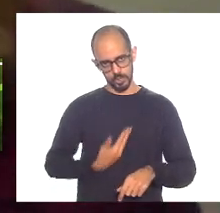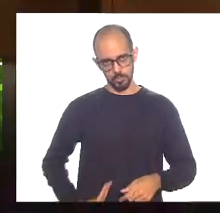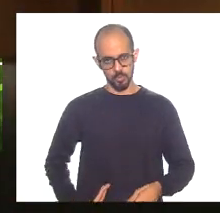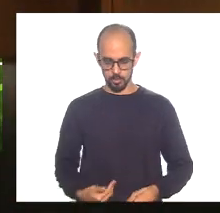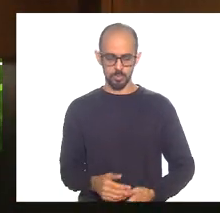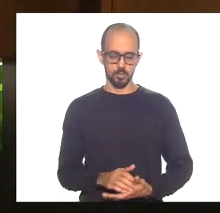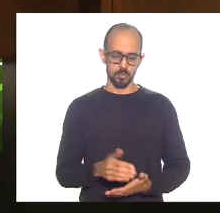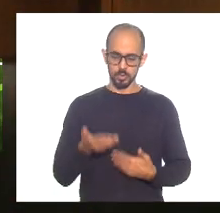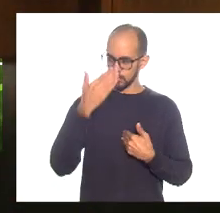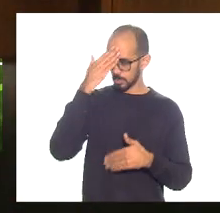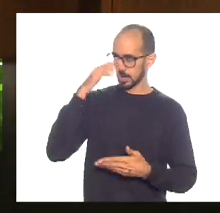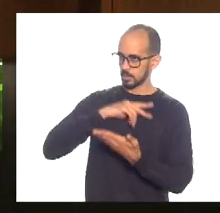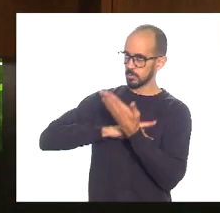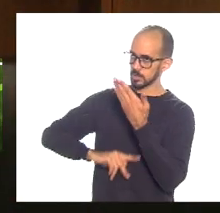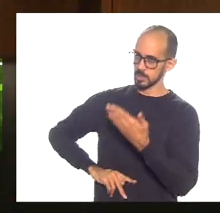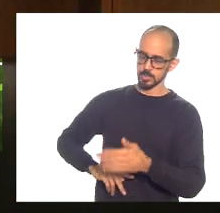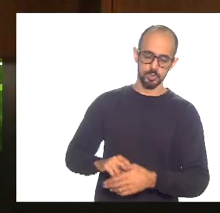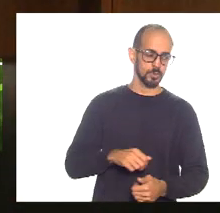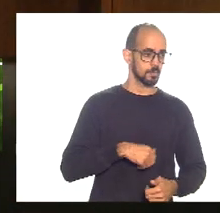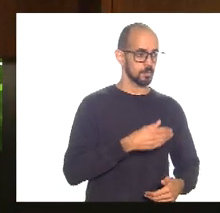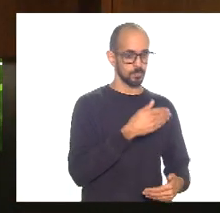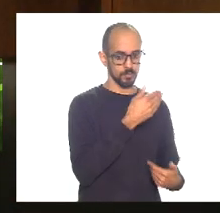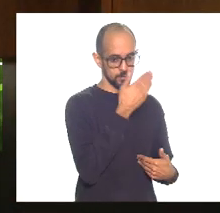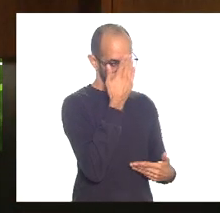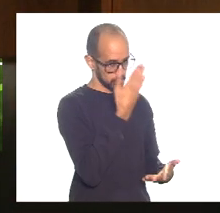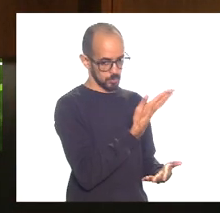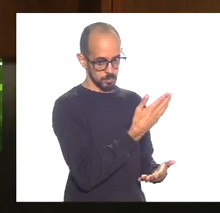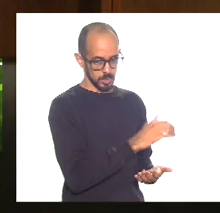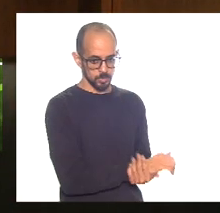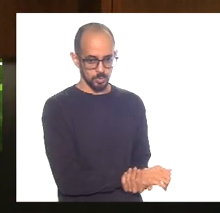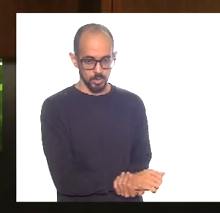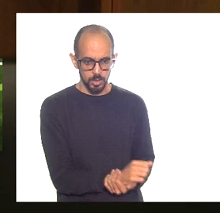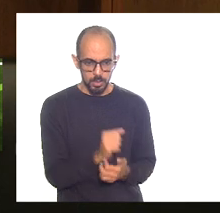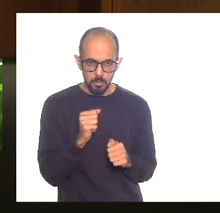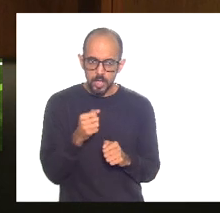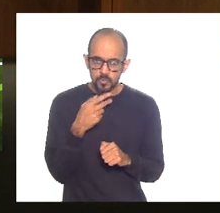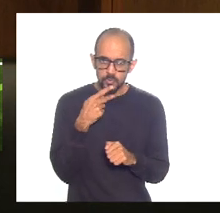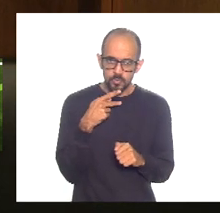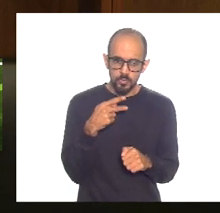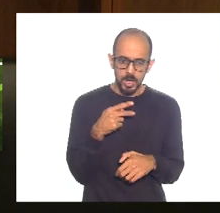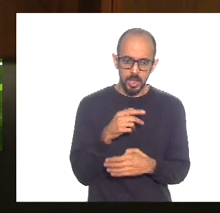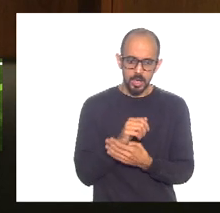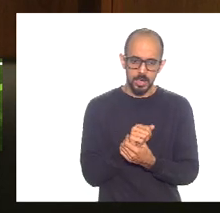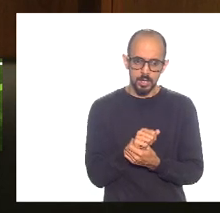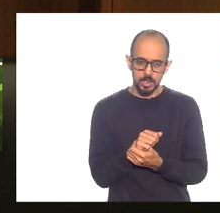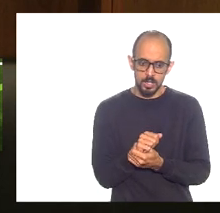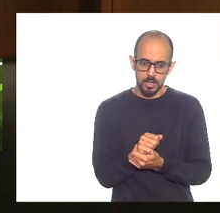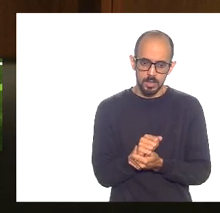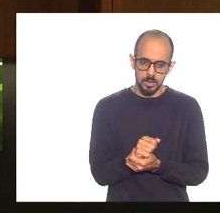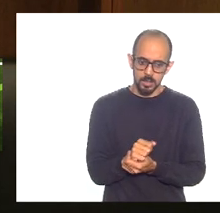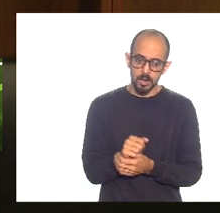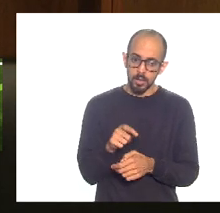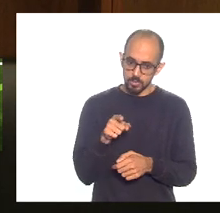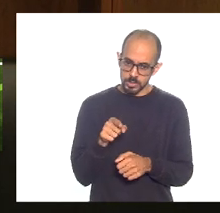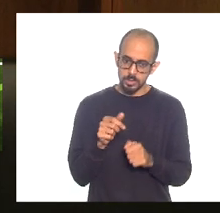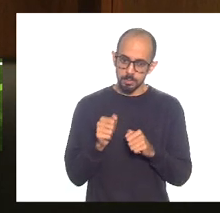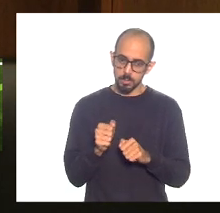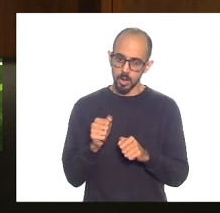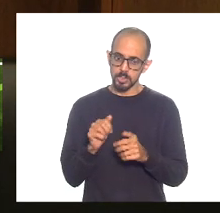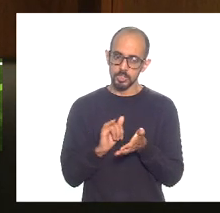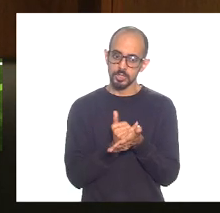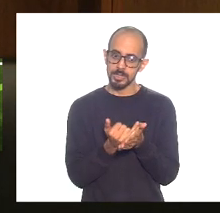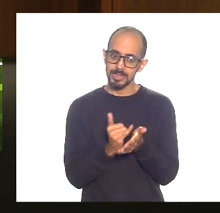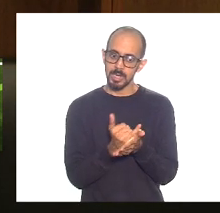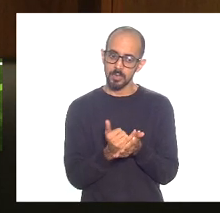presidente obrigado deputada Marta com a palavra posso falar presidente bom dia já vossa excelência pode se inscrever estão escritos